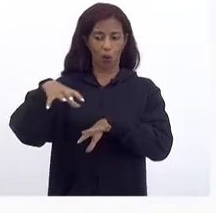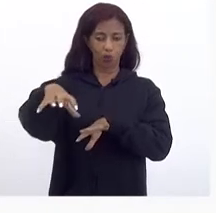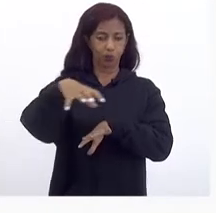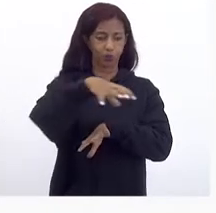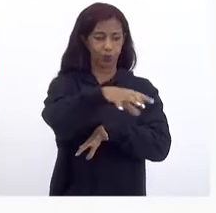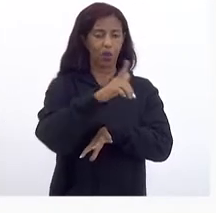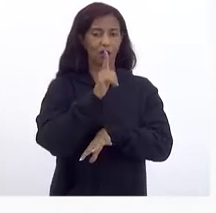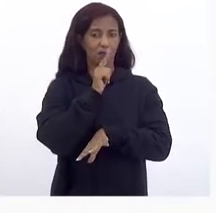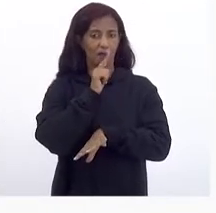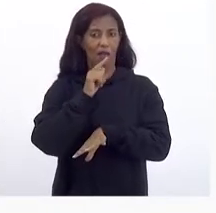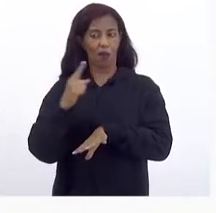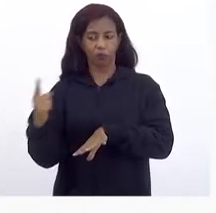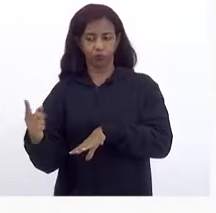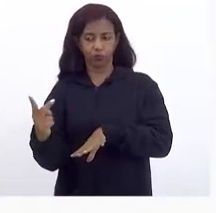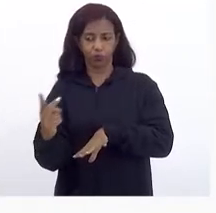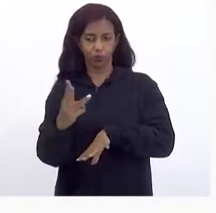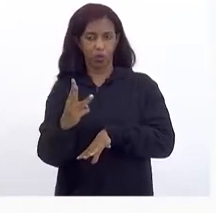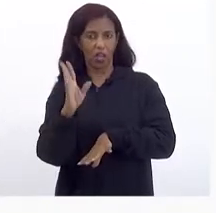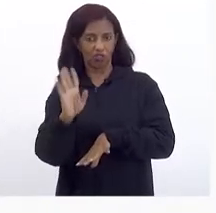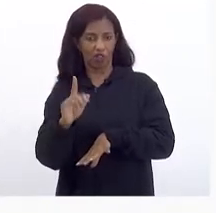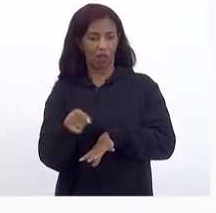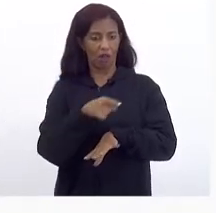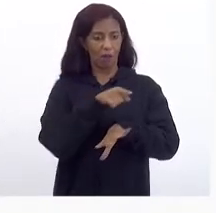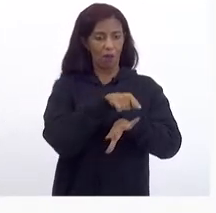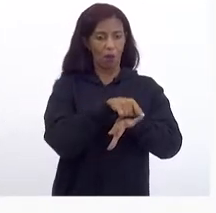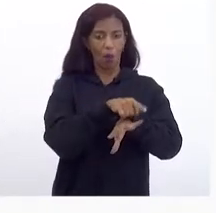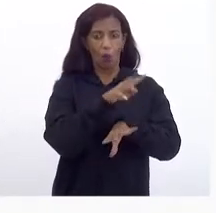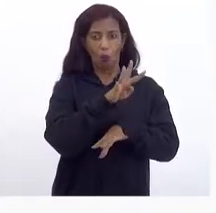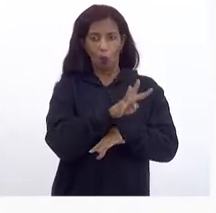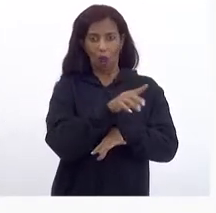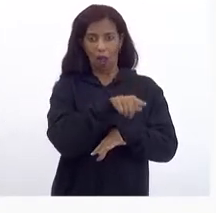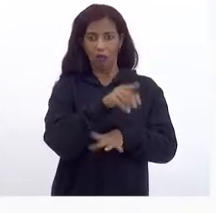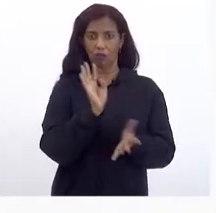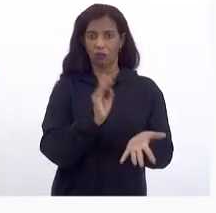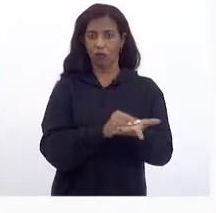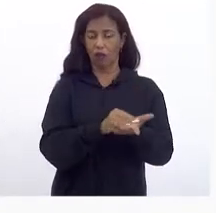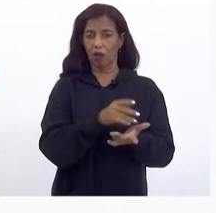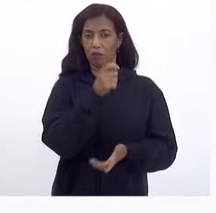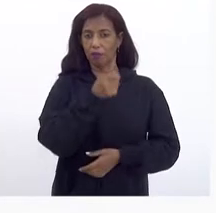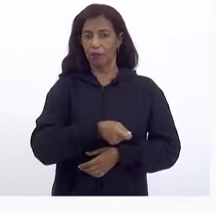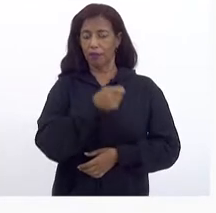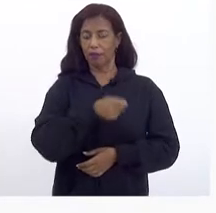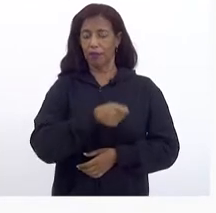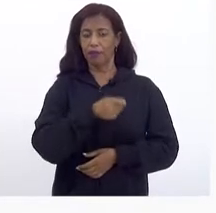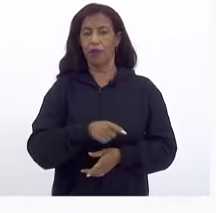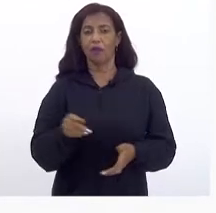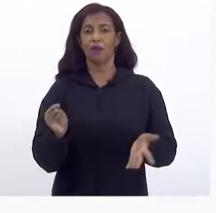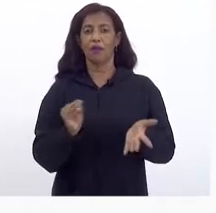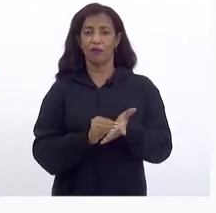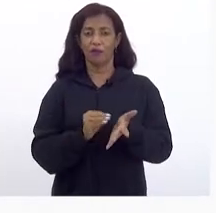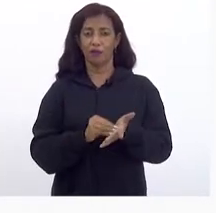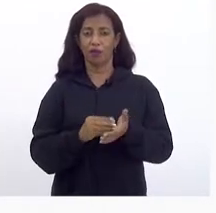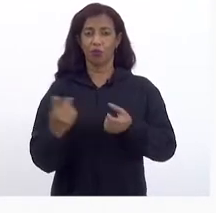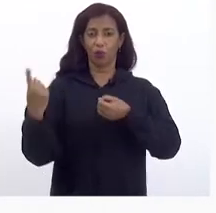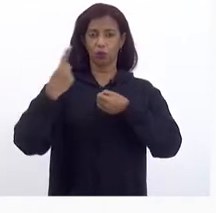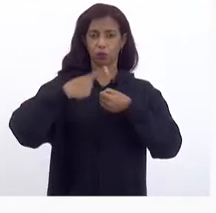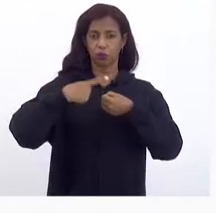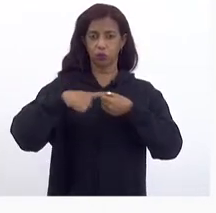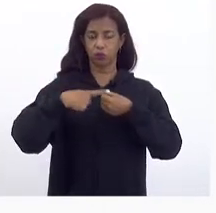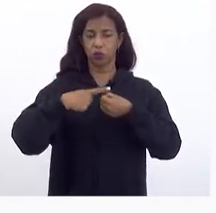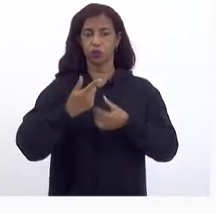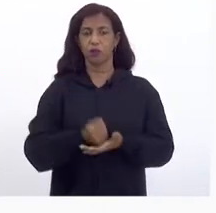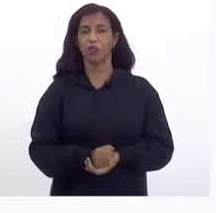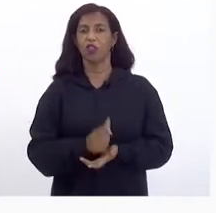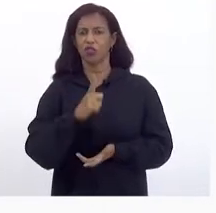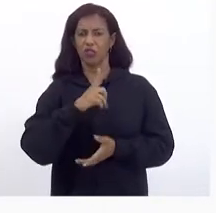Acabou Não acontecendo Como foi Incluído Mais Municípios A gente Até